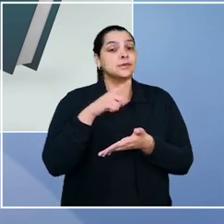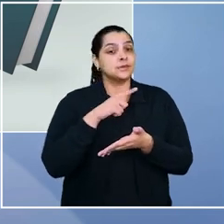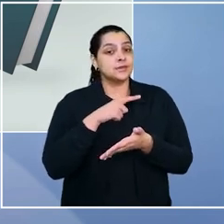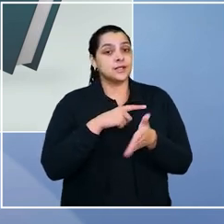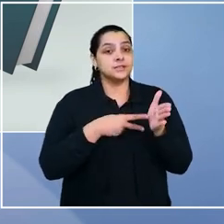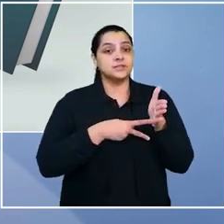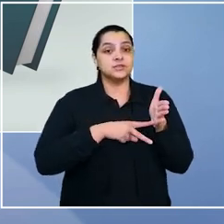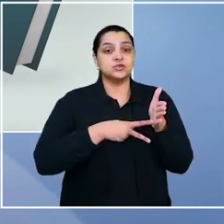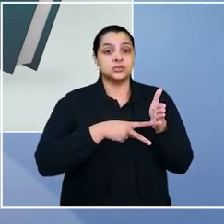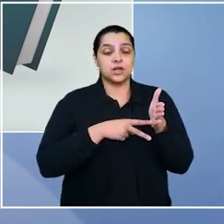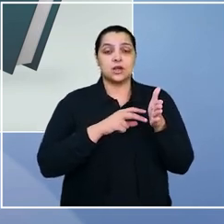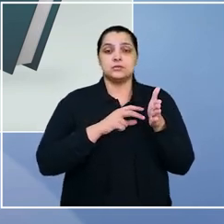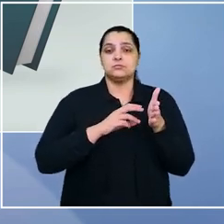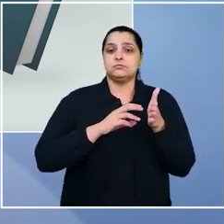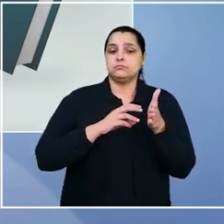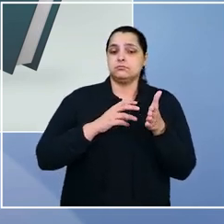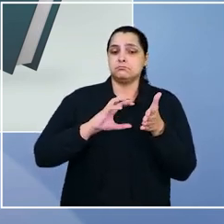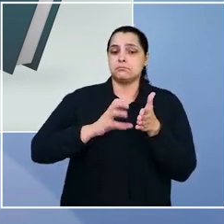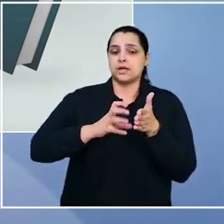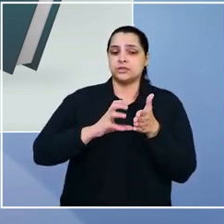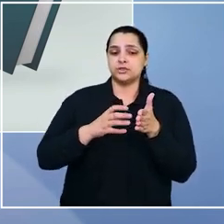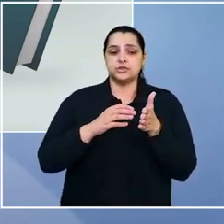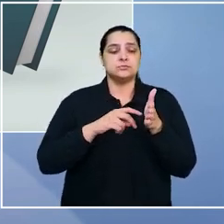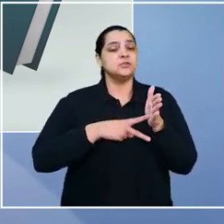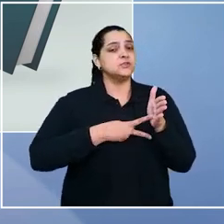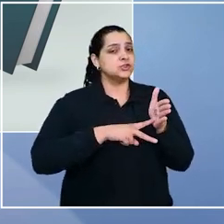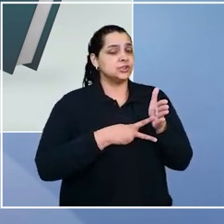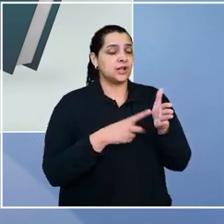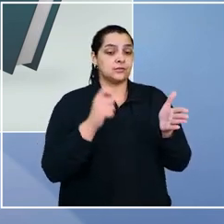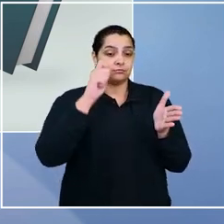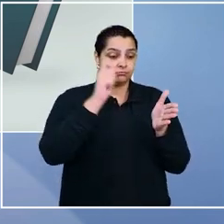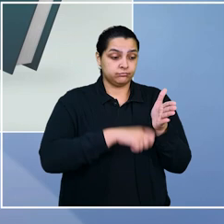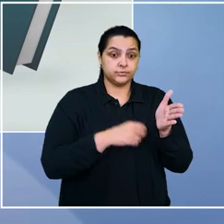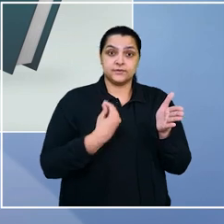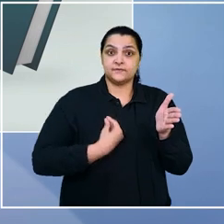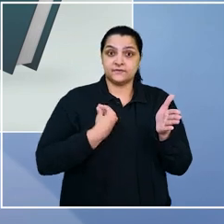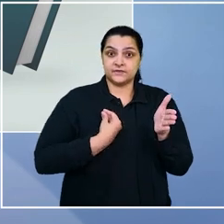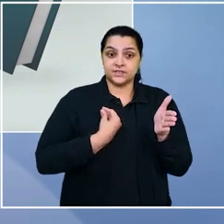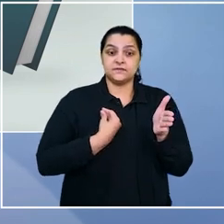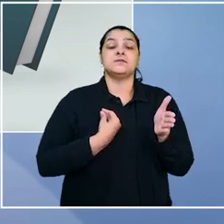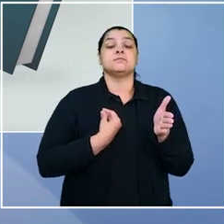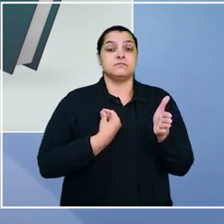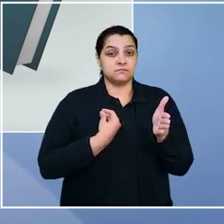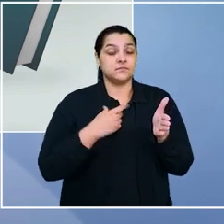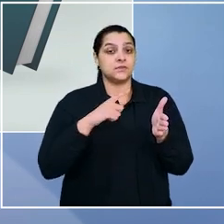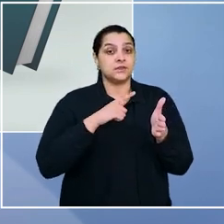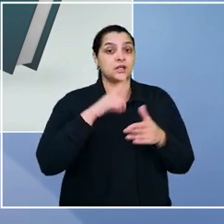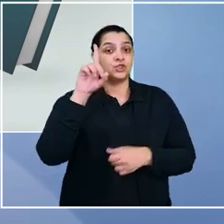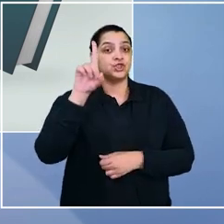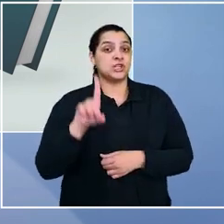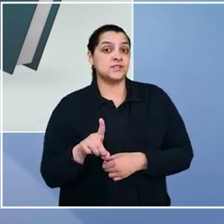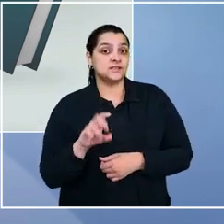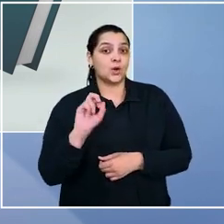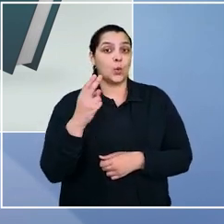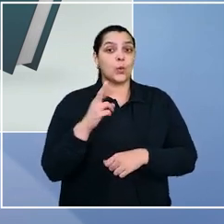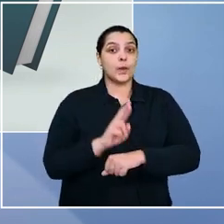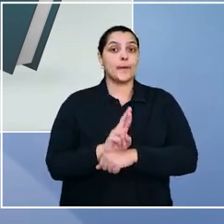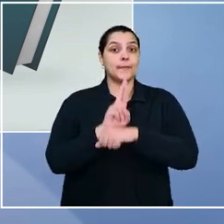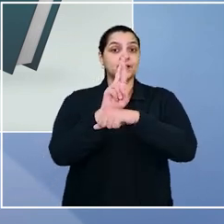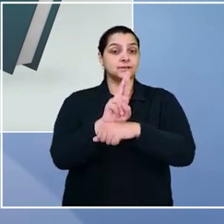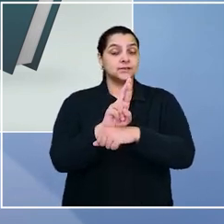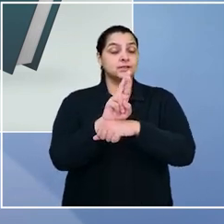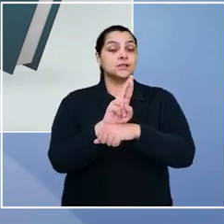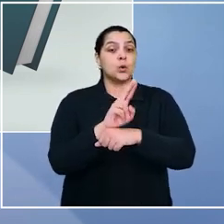sindicalizado ou associado a partir do momento do registro da candidatura a cargo de direção ou